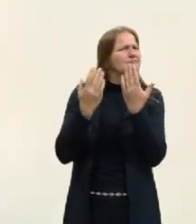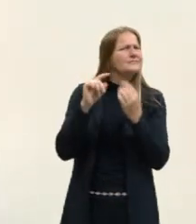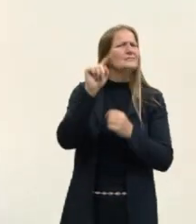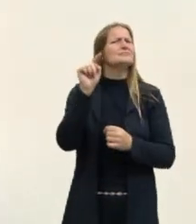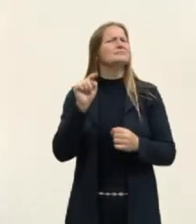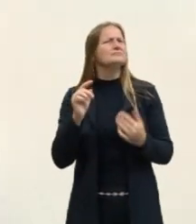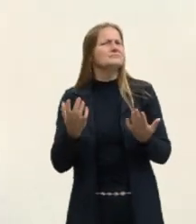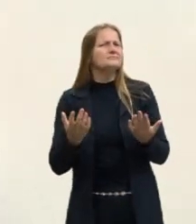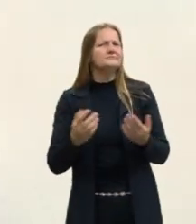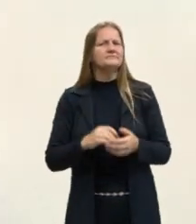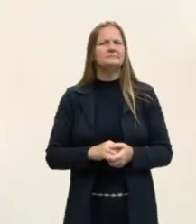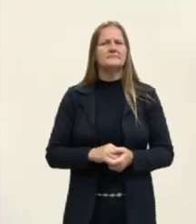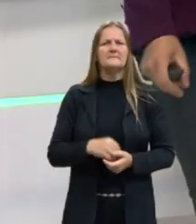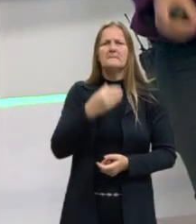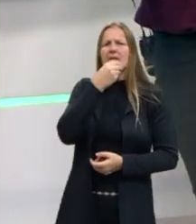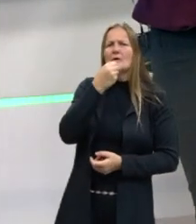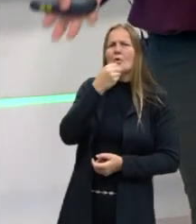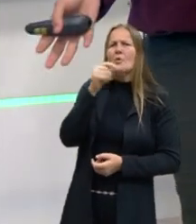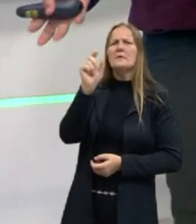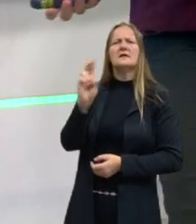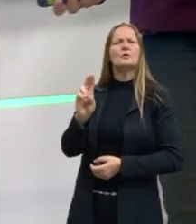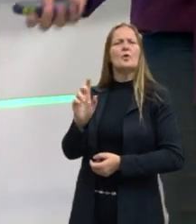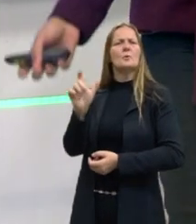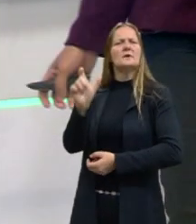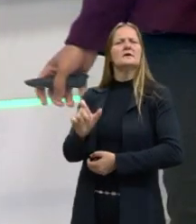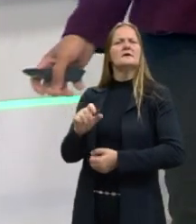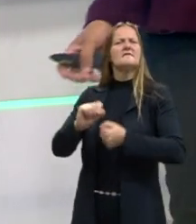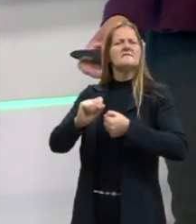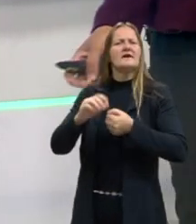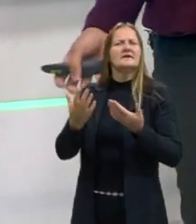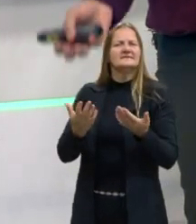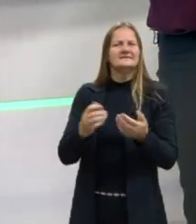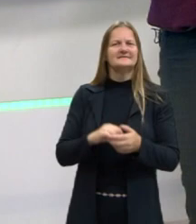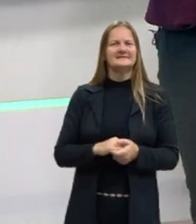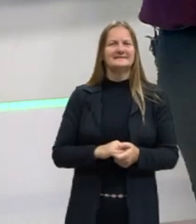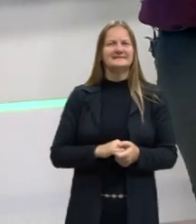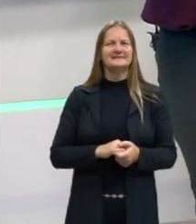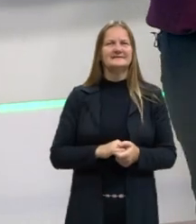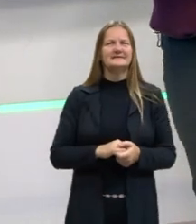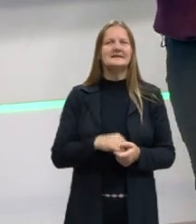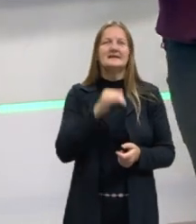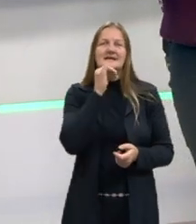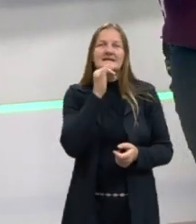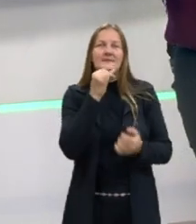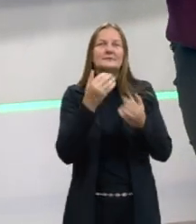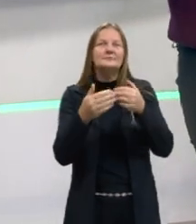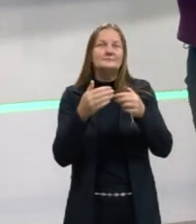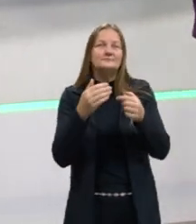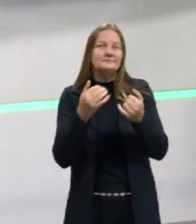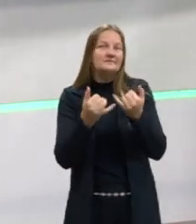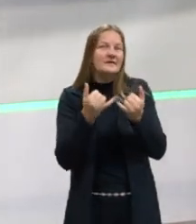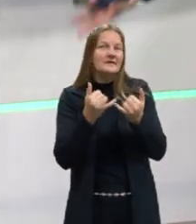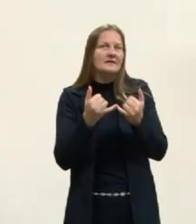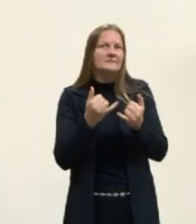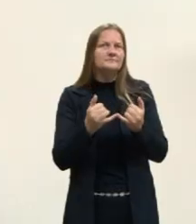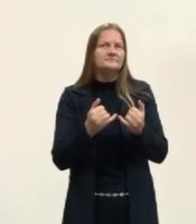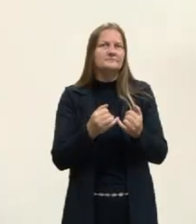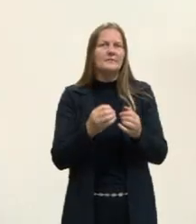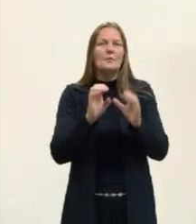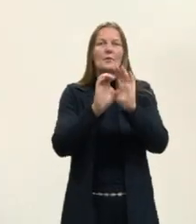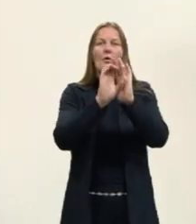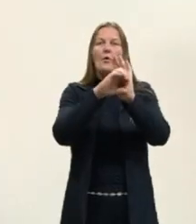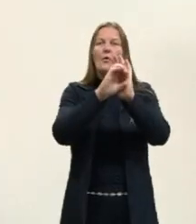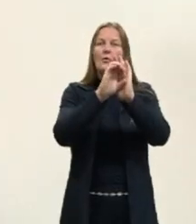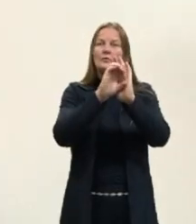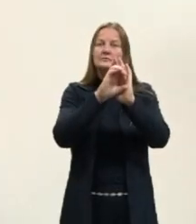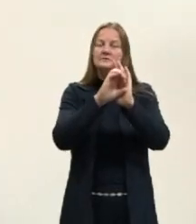sobre qual é o nome, quem é, o que faz, o que não faz. Vou dar um exemplo, estou dando um exemplo para vocês como é um conceito da